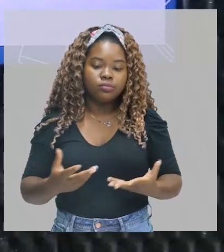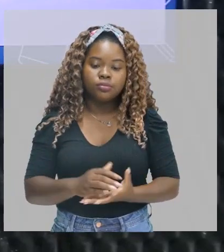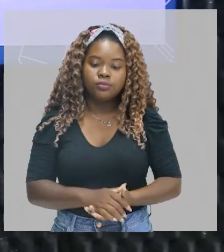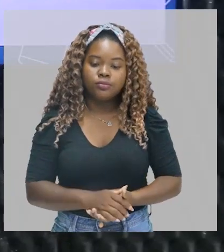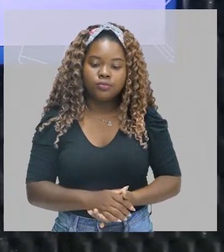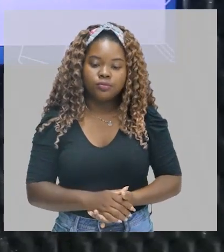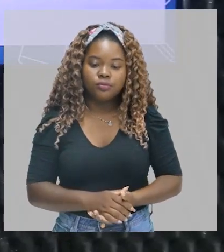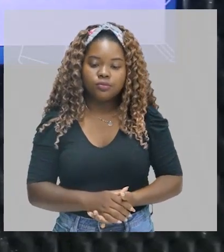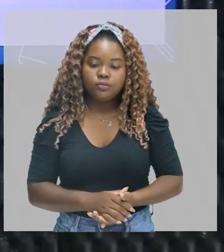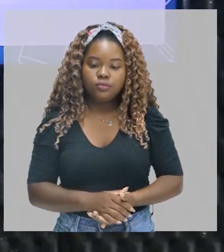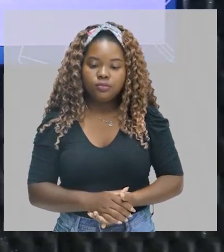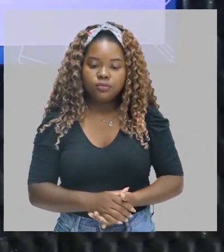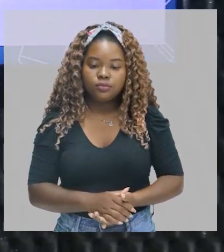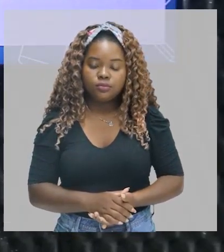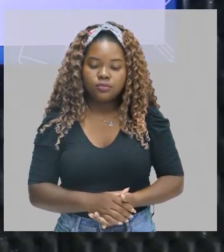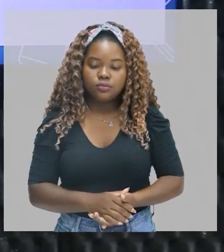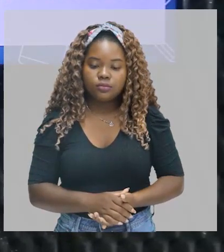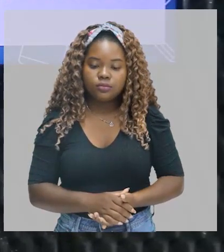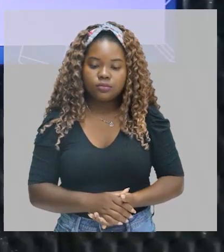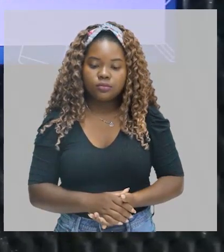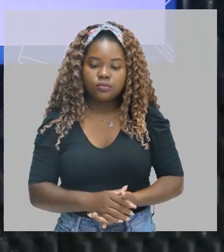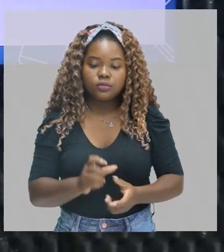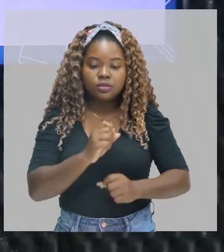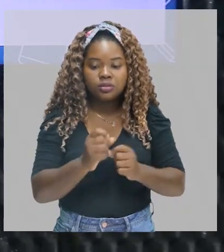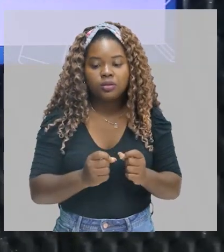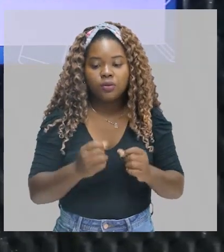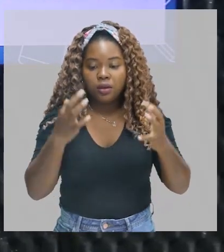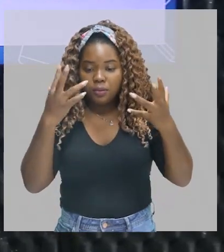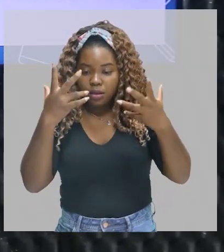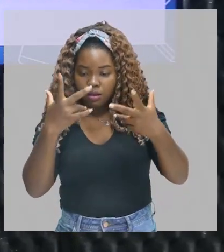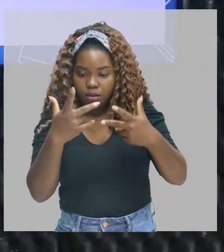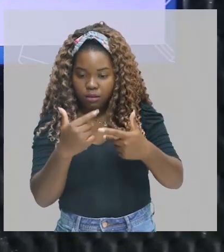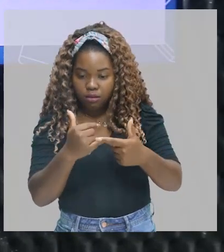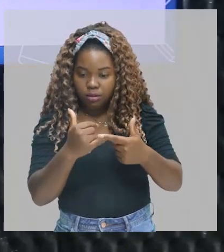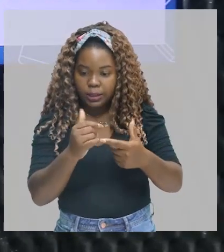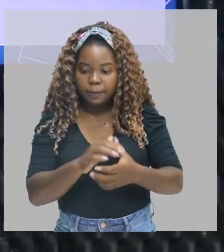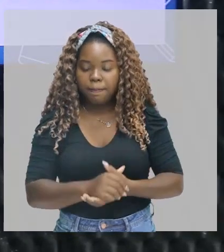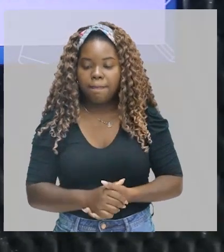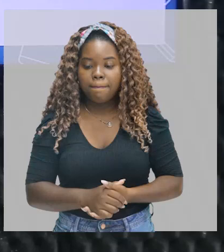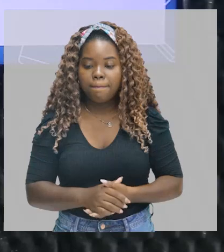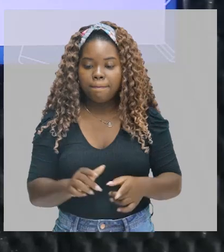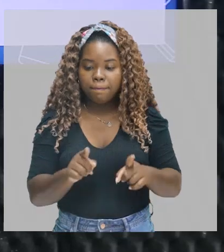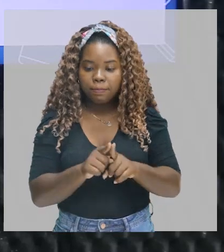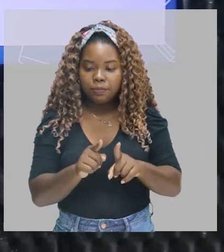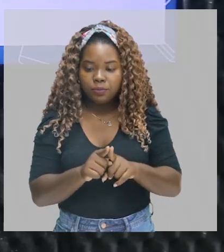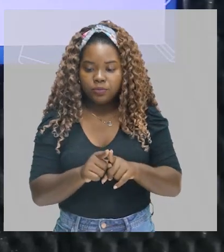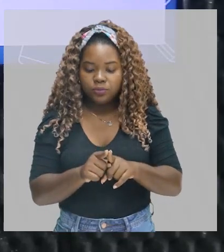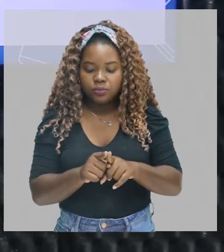é o figura estética e